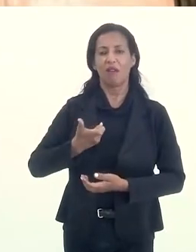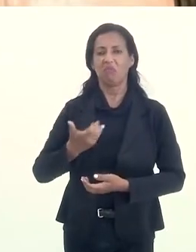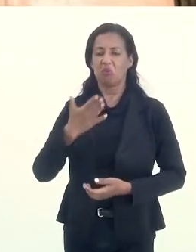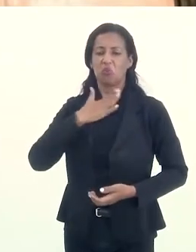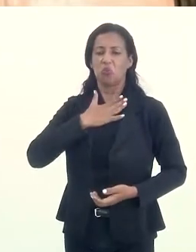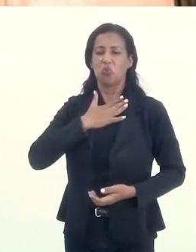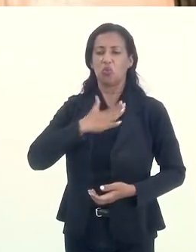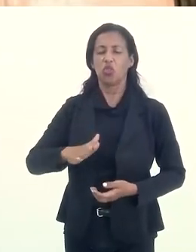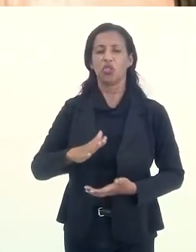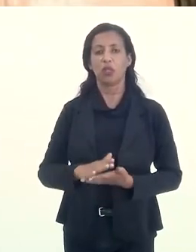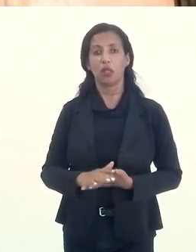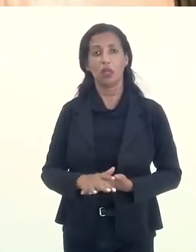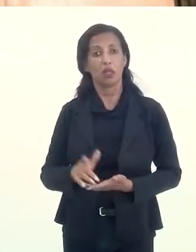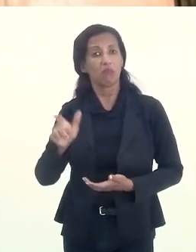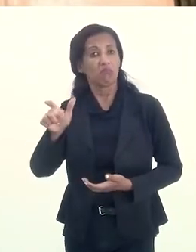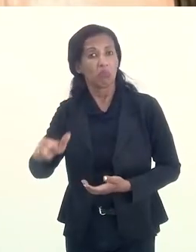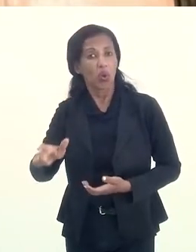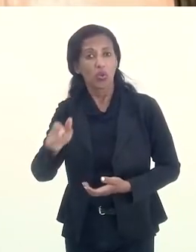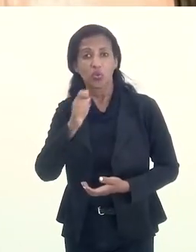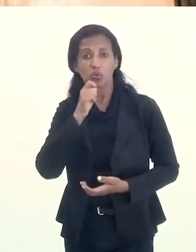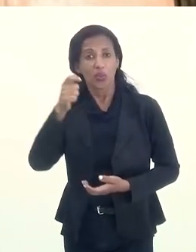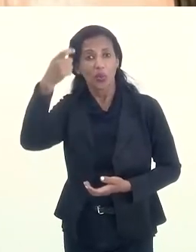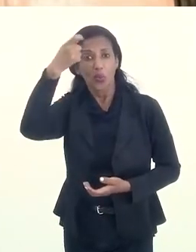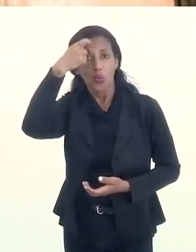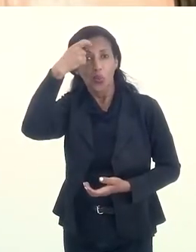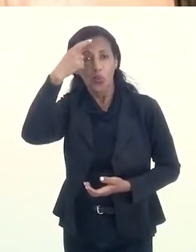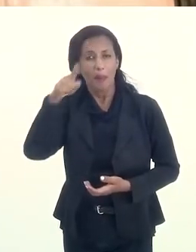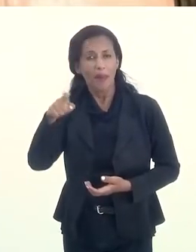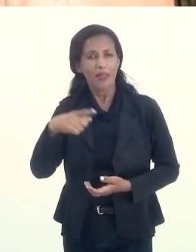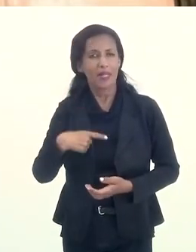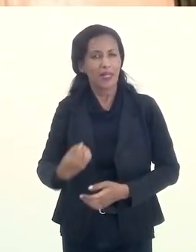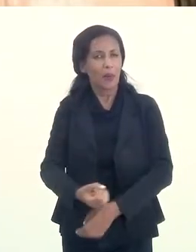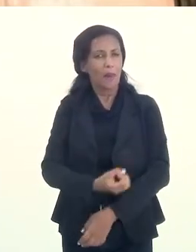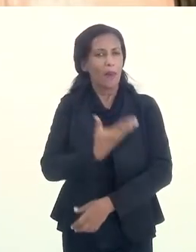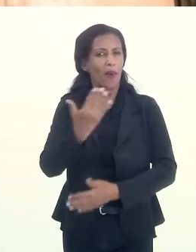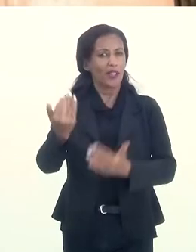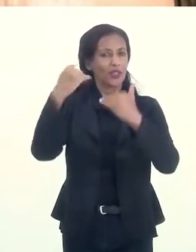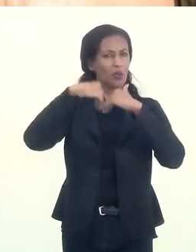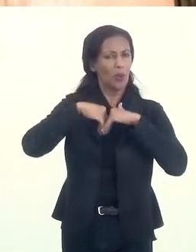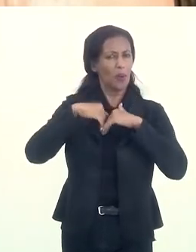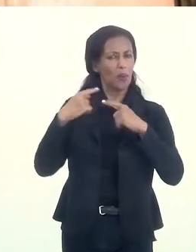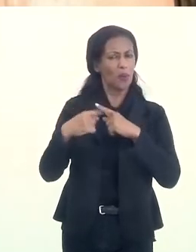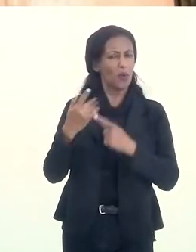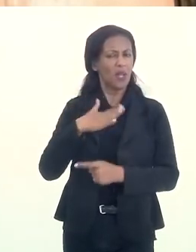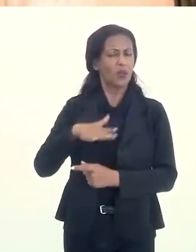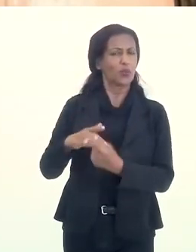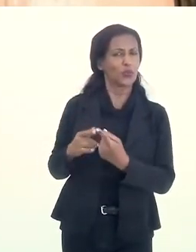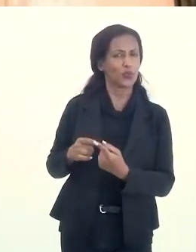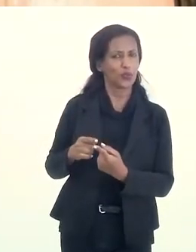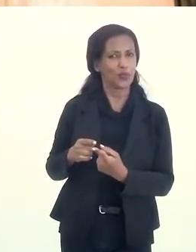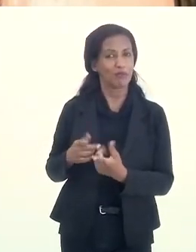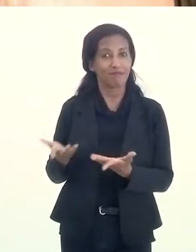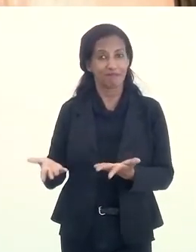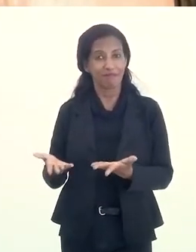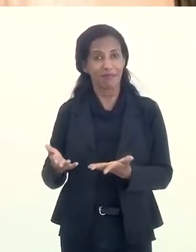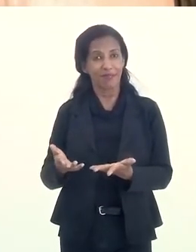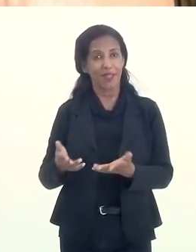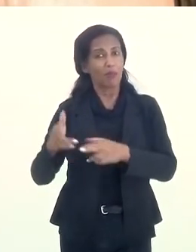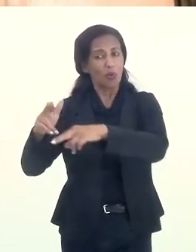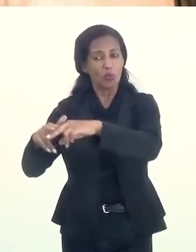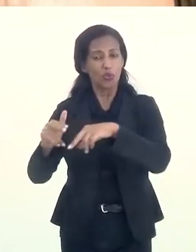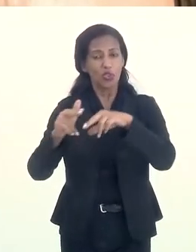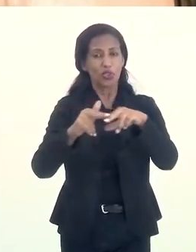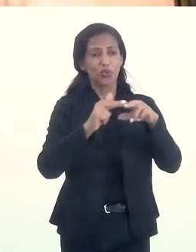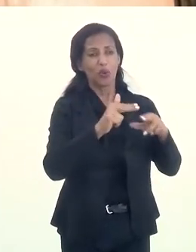assim, não gostei, essa pessoa pode não ter a consciência, mas ela tem uma poética interior. Por que ela não gostou? Por isso e mais